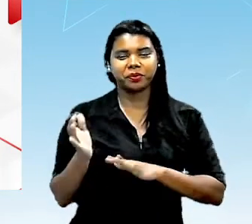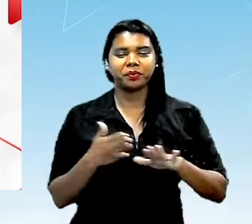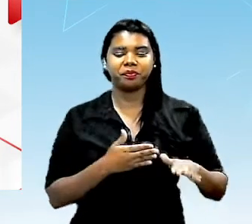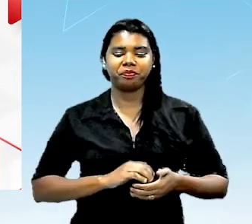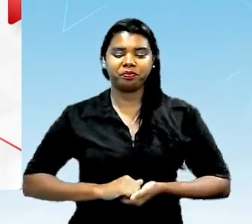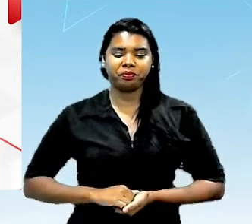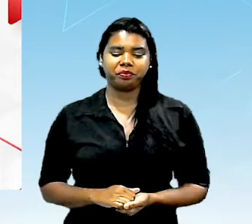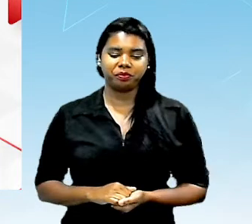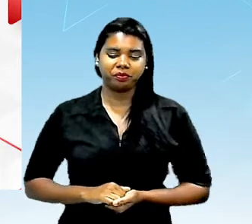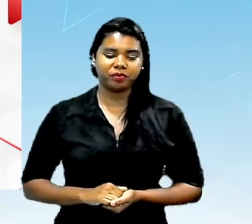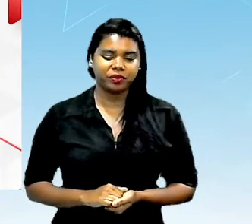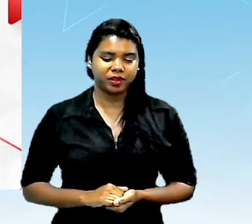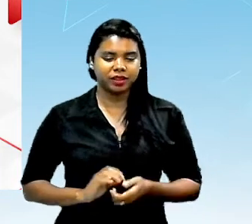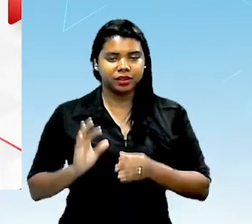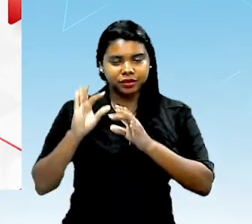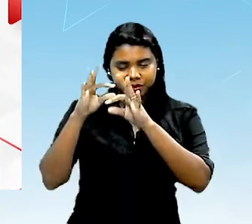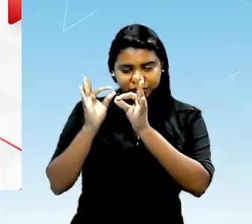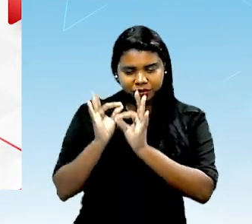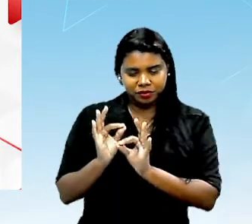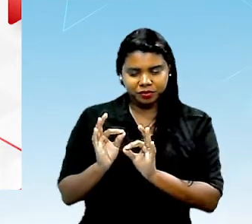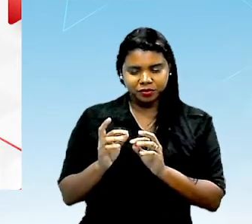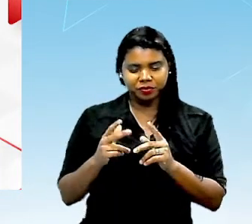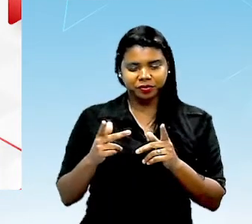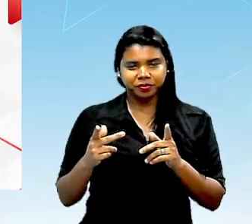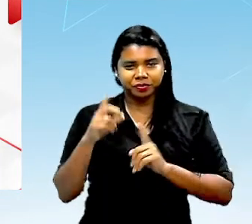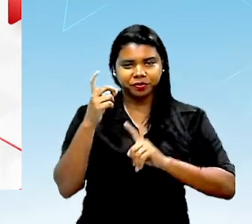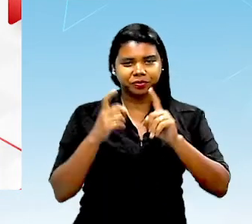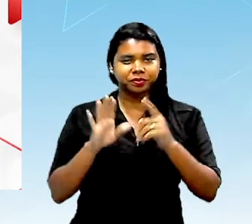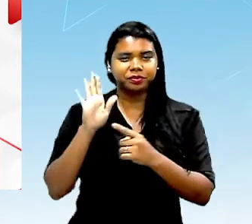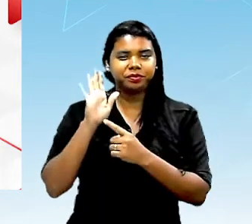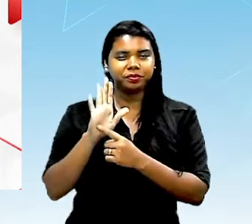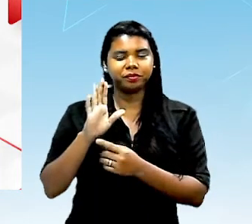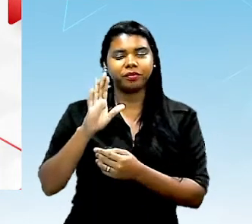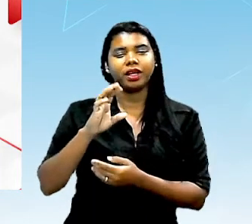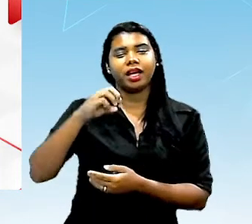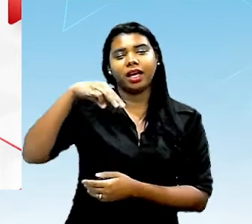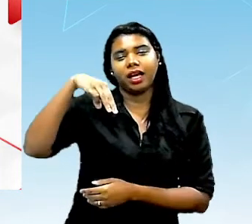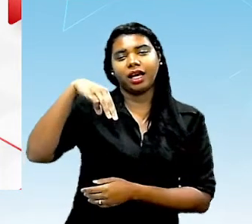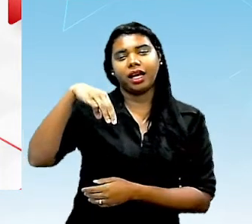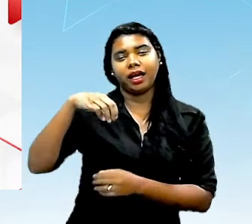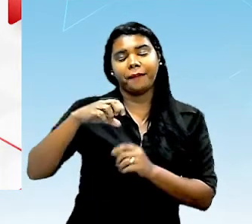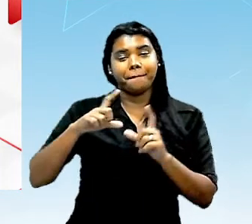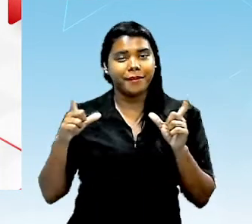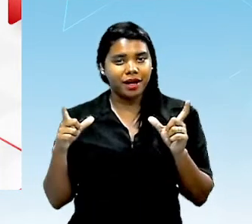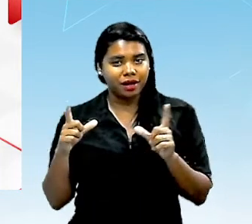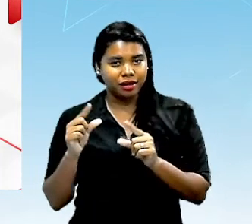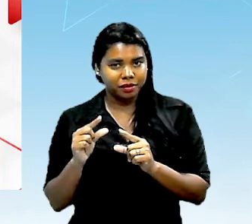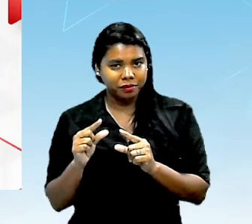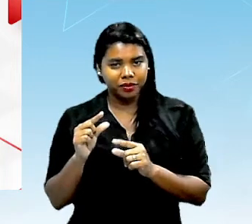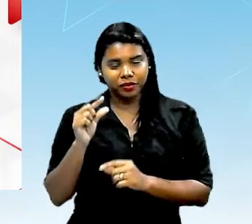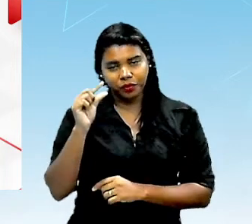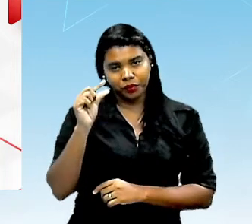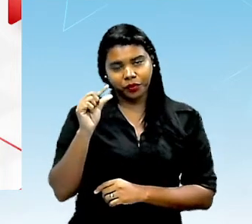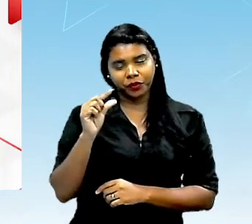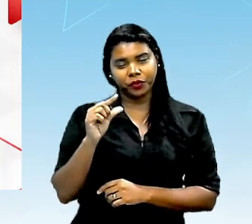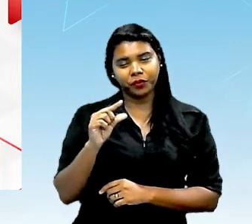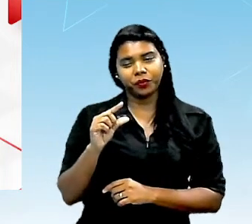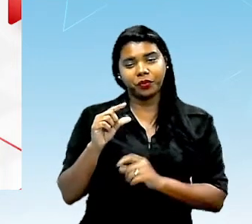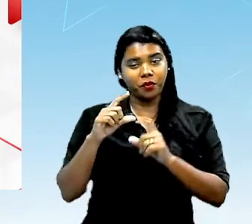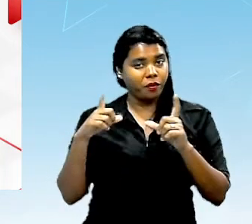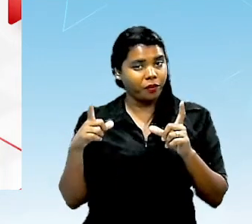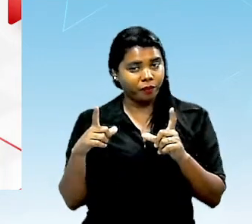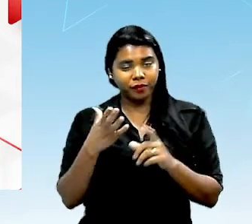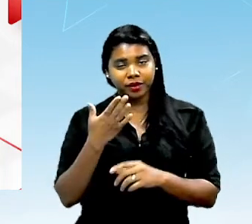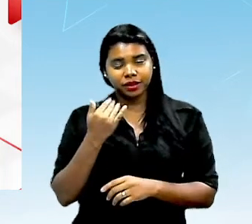minerais os micronutrientes, né? essa expressão macro e micro tem a ver com a quantidade deles que nós vamos